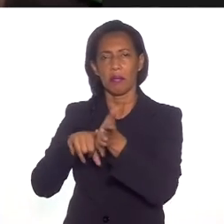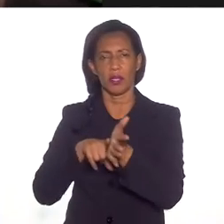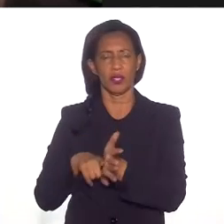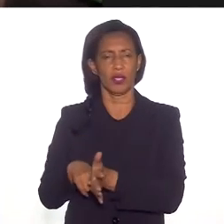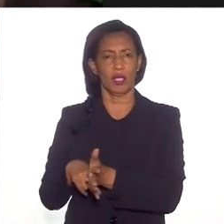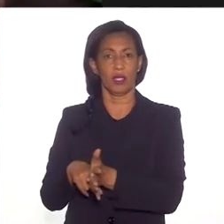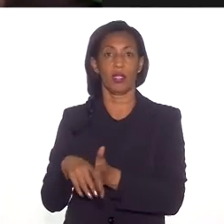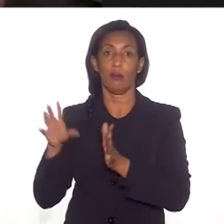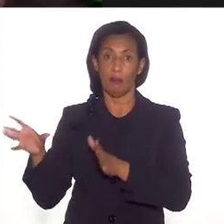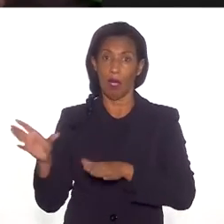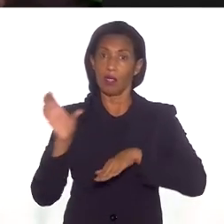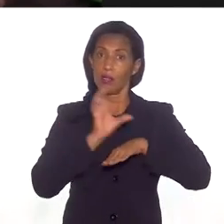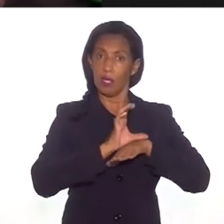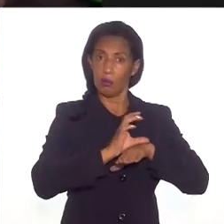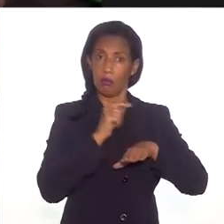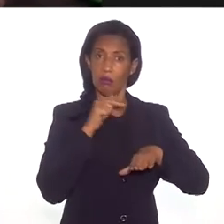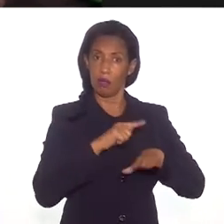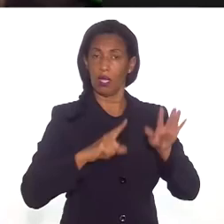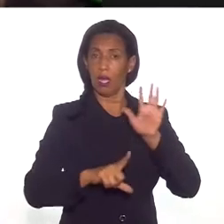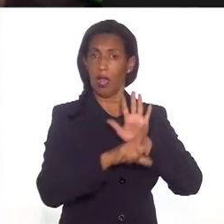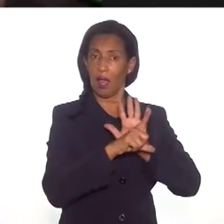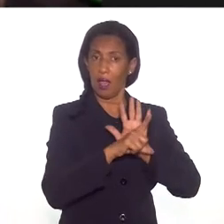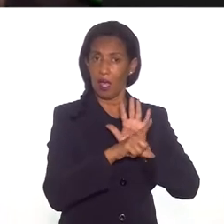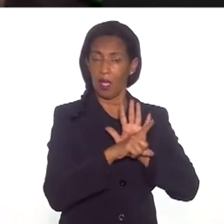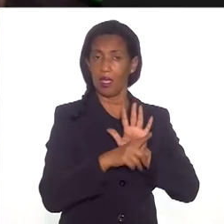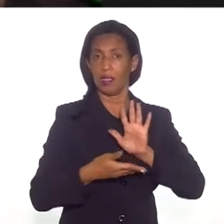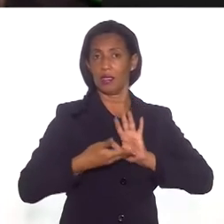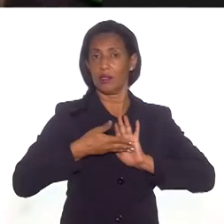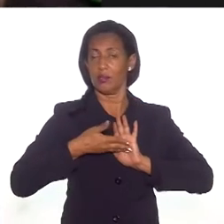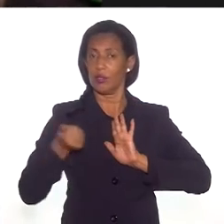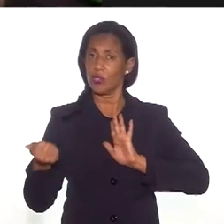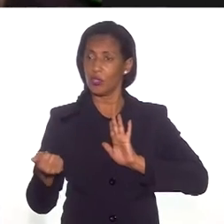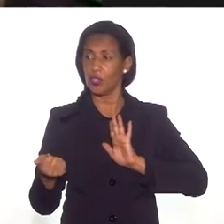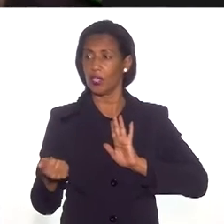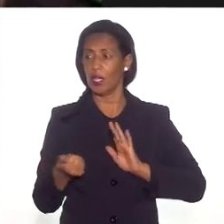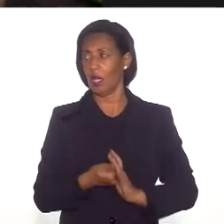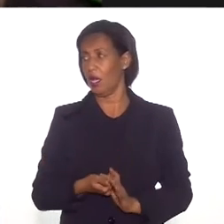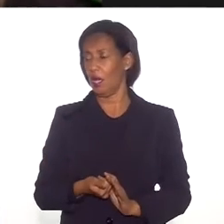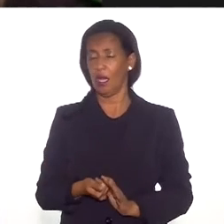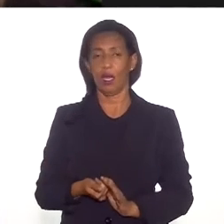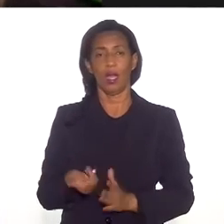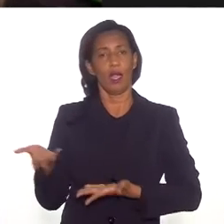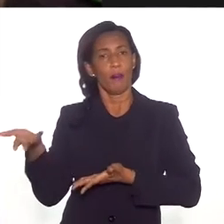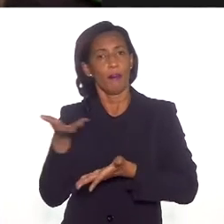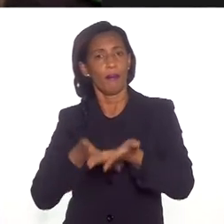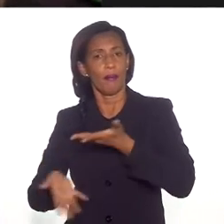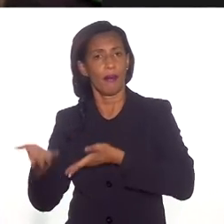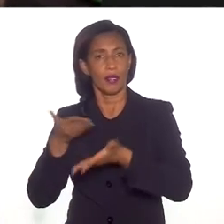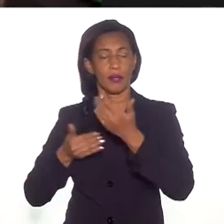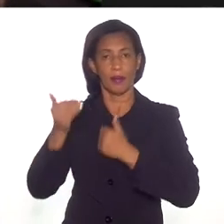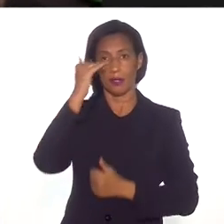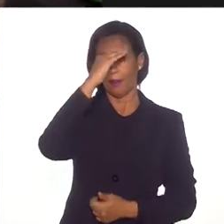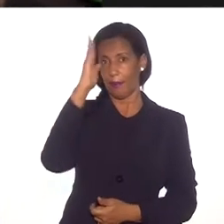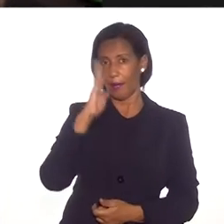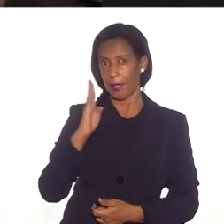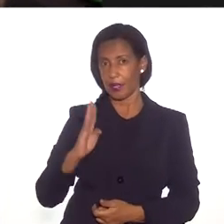que está na legislação. se está tentando quebrar a participação brasileira